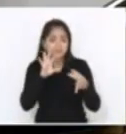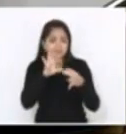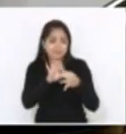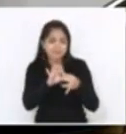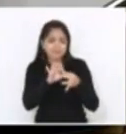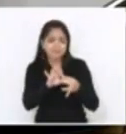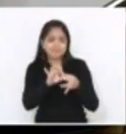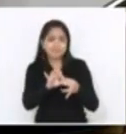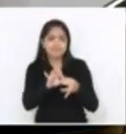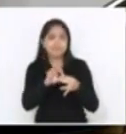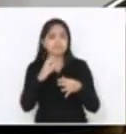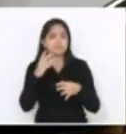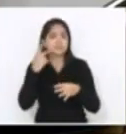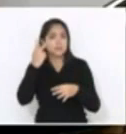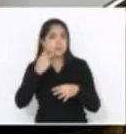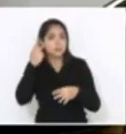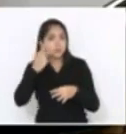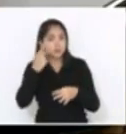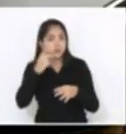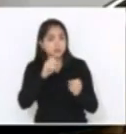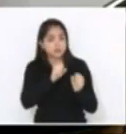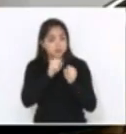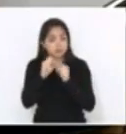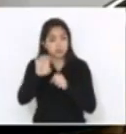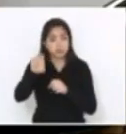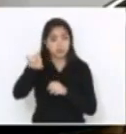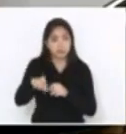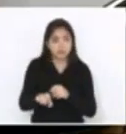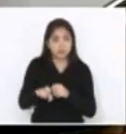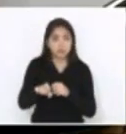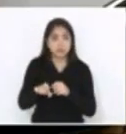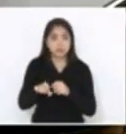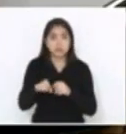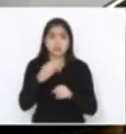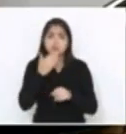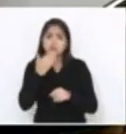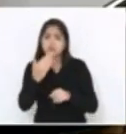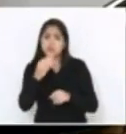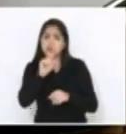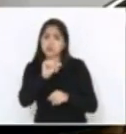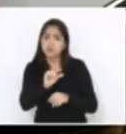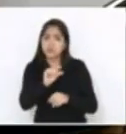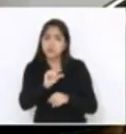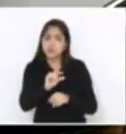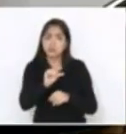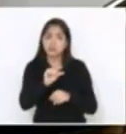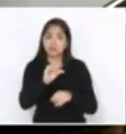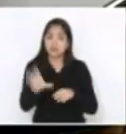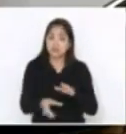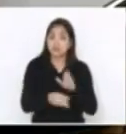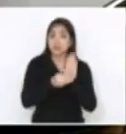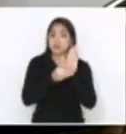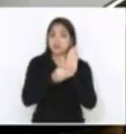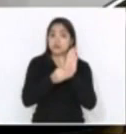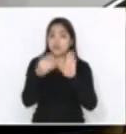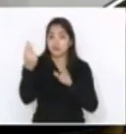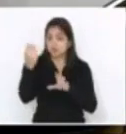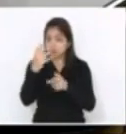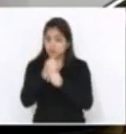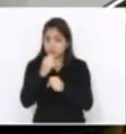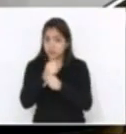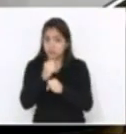do Executivo Estadual. São aqueles pedidos menores que, quem sabe nós, através de emendas no orçamento,